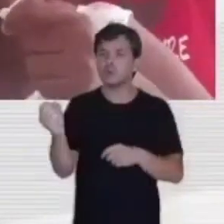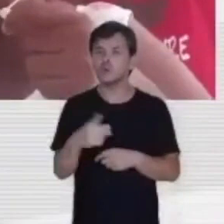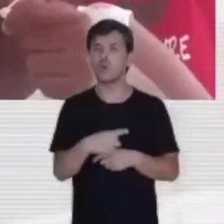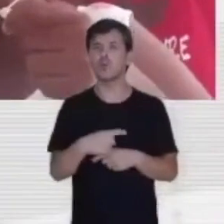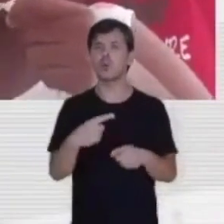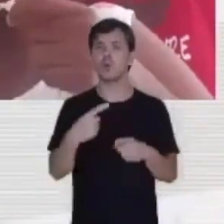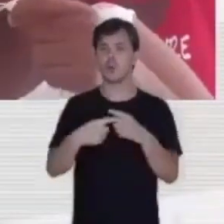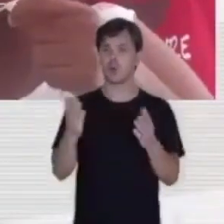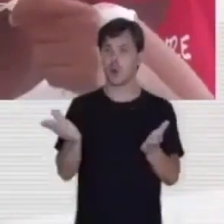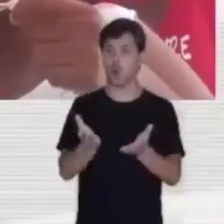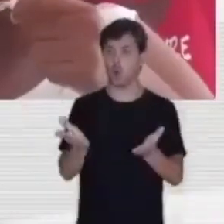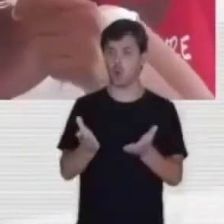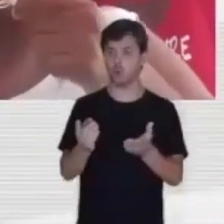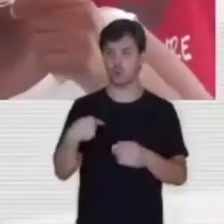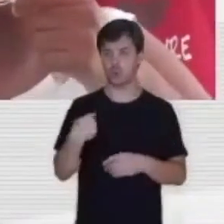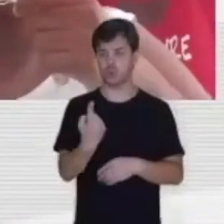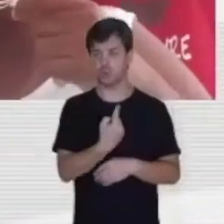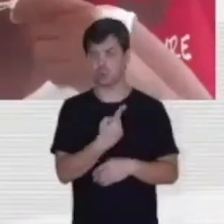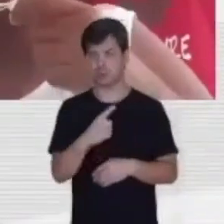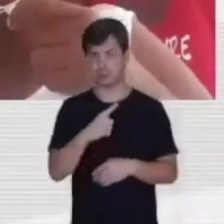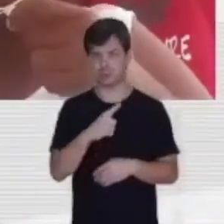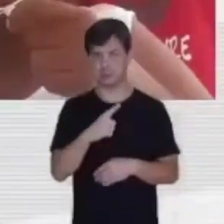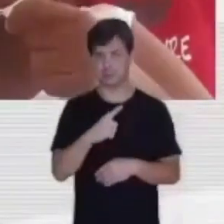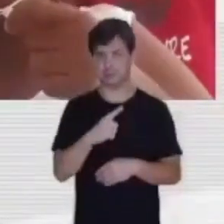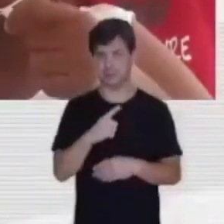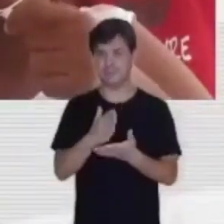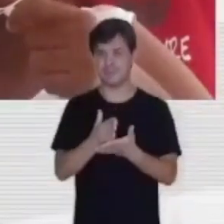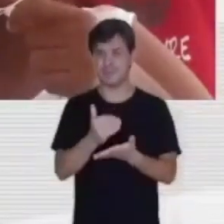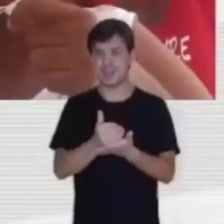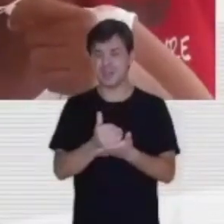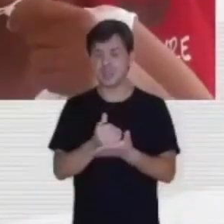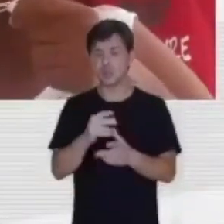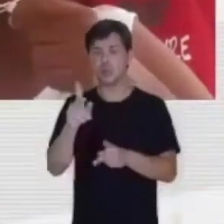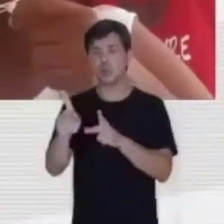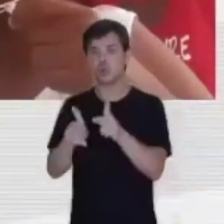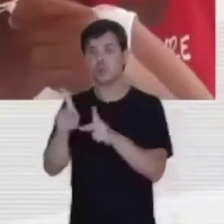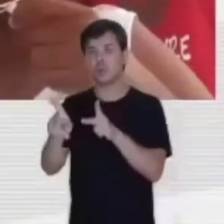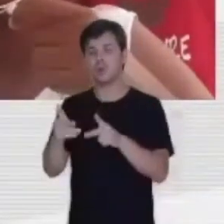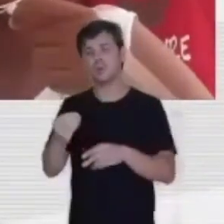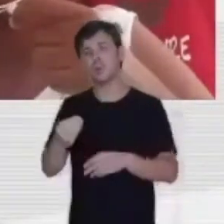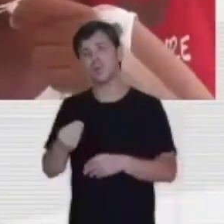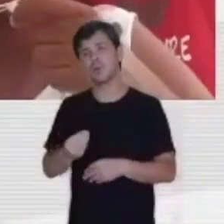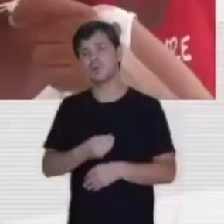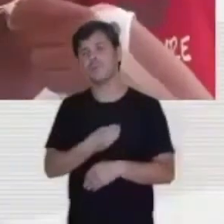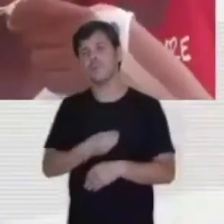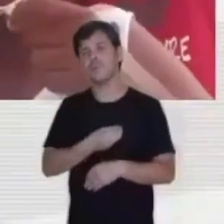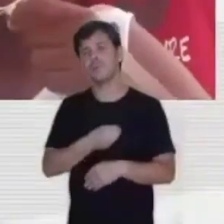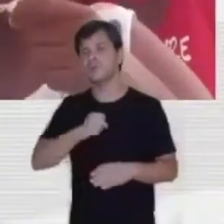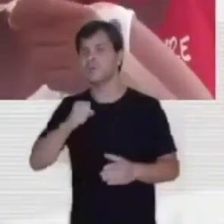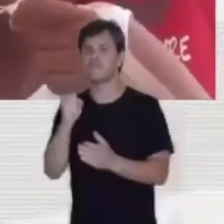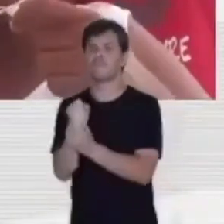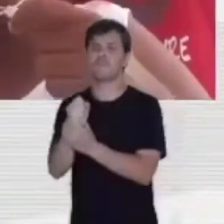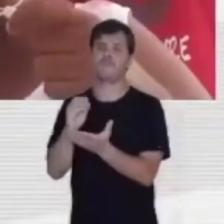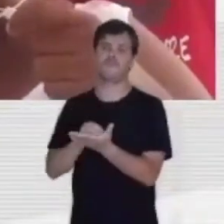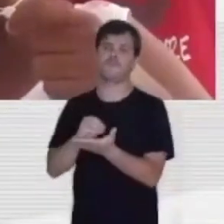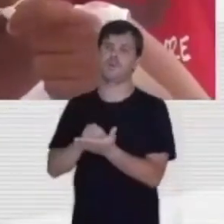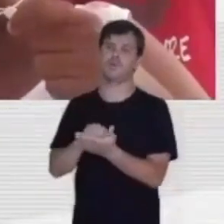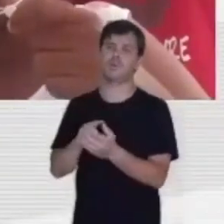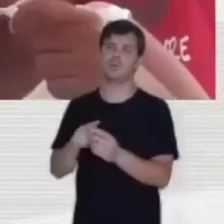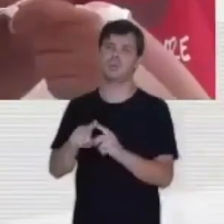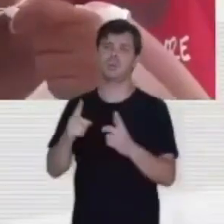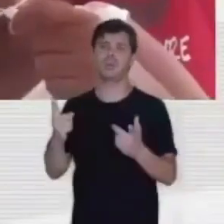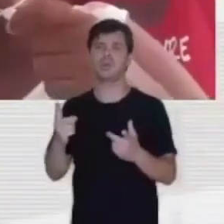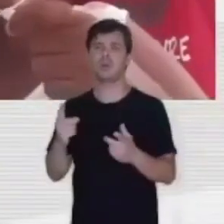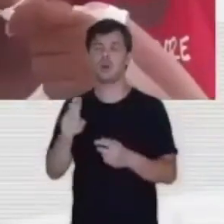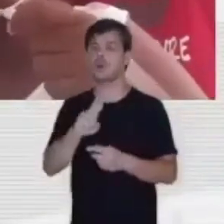Porque hoje nós temos metade da população brasileira vivendo em situação de insegurança alimentar, que é um